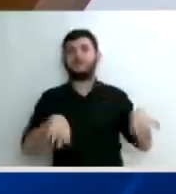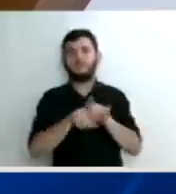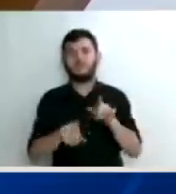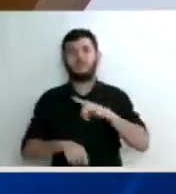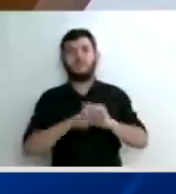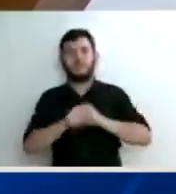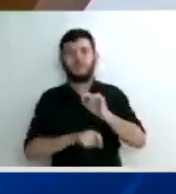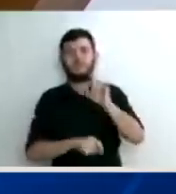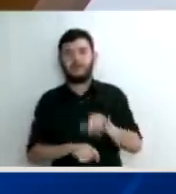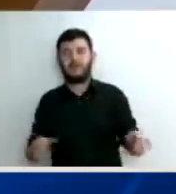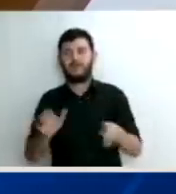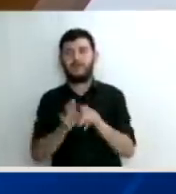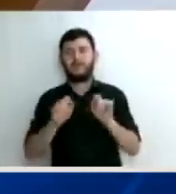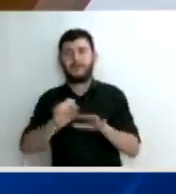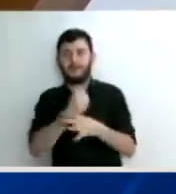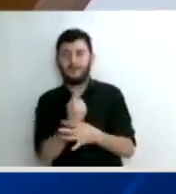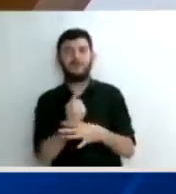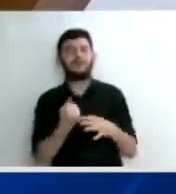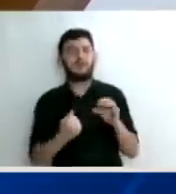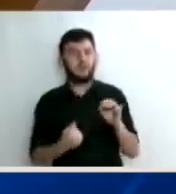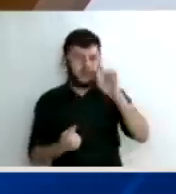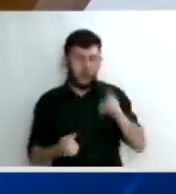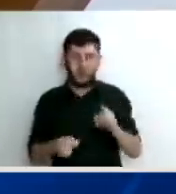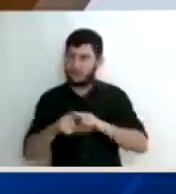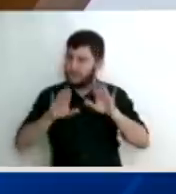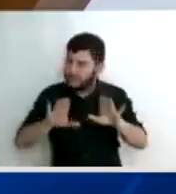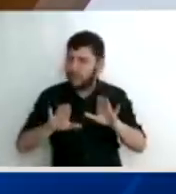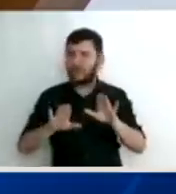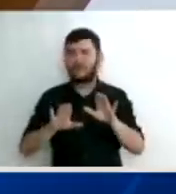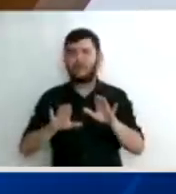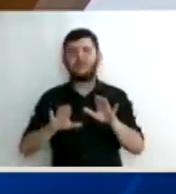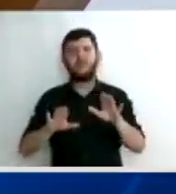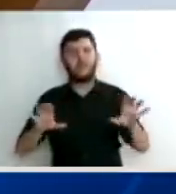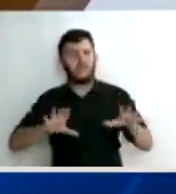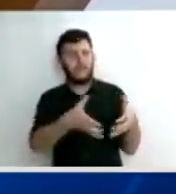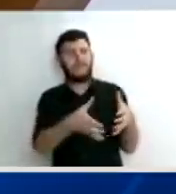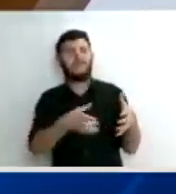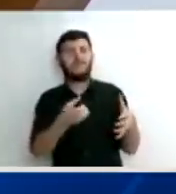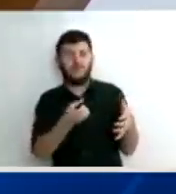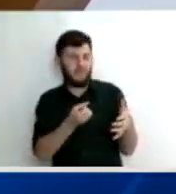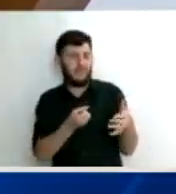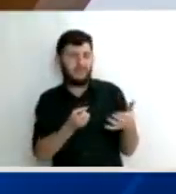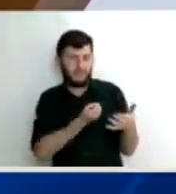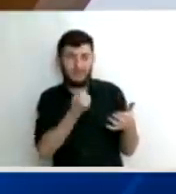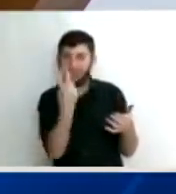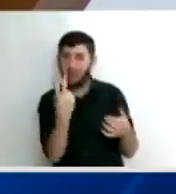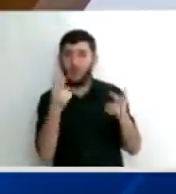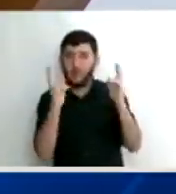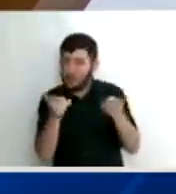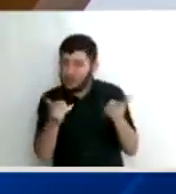contexto. Então, uma auxilia a outra. Se você distribui isso para diversos